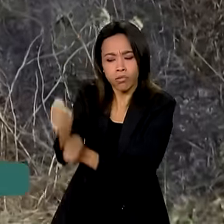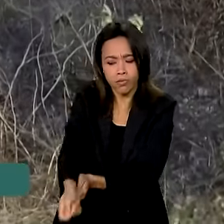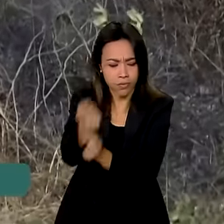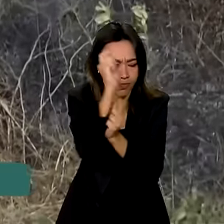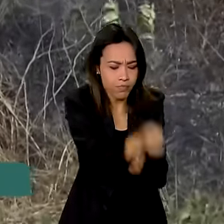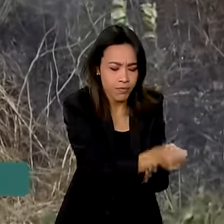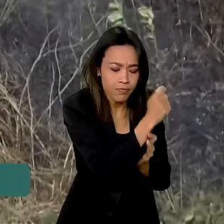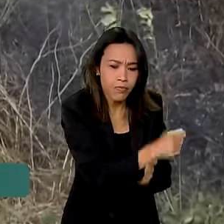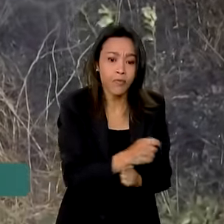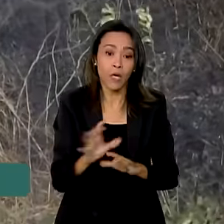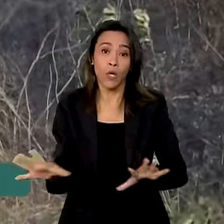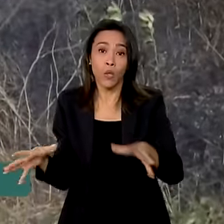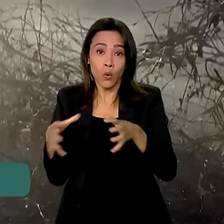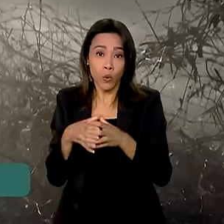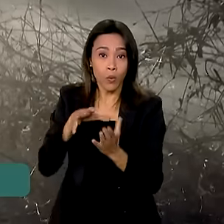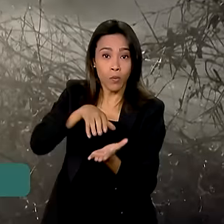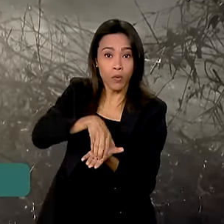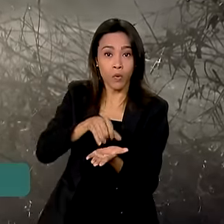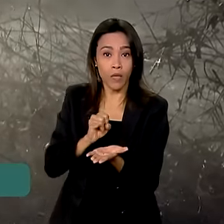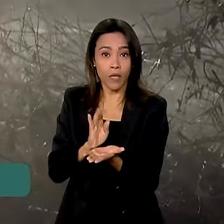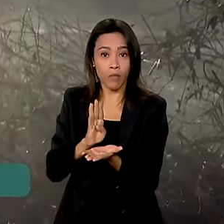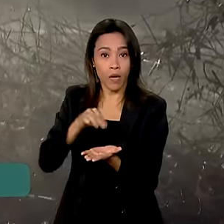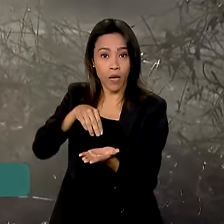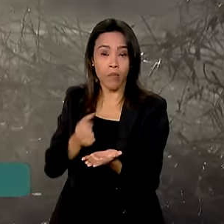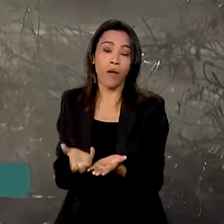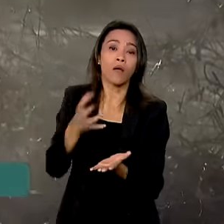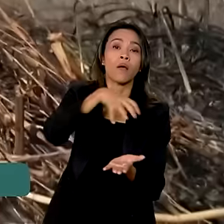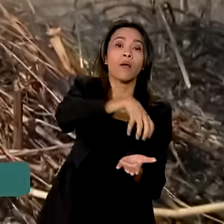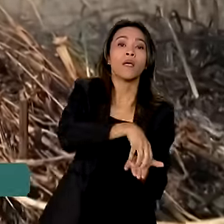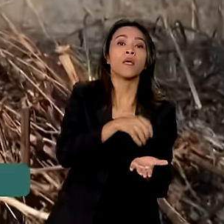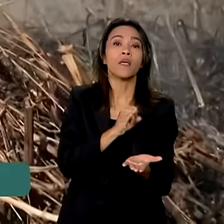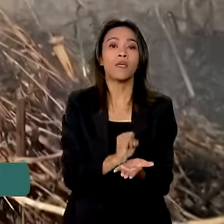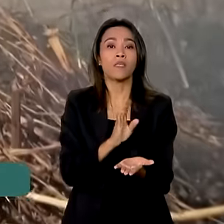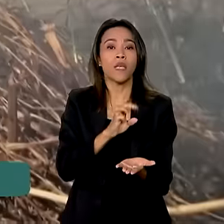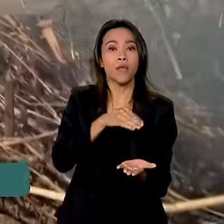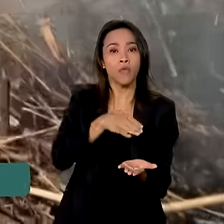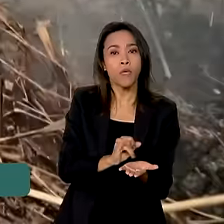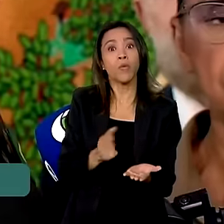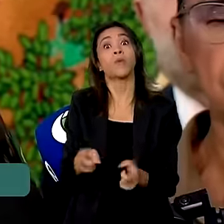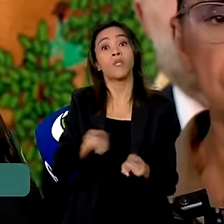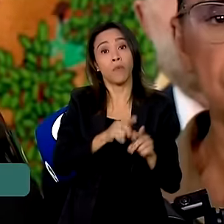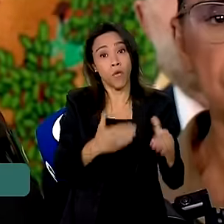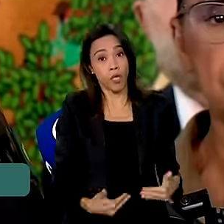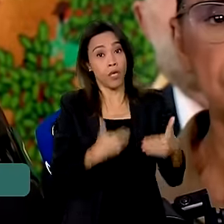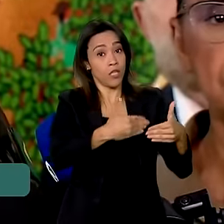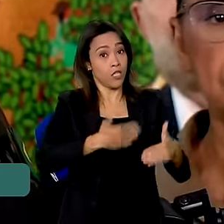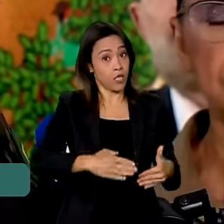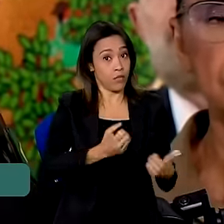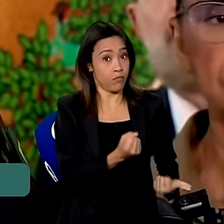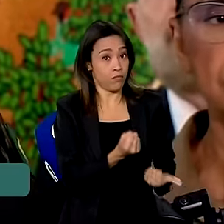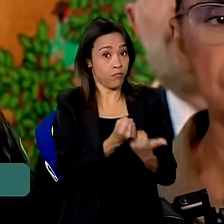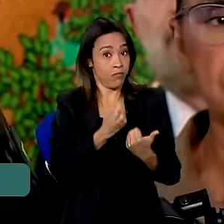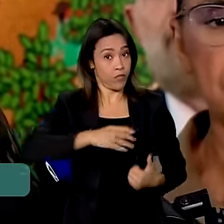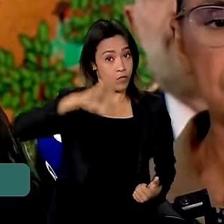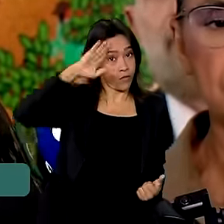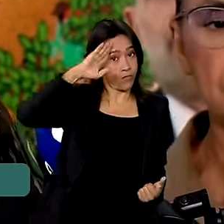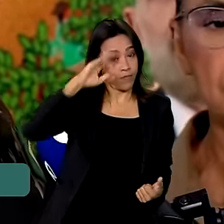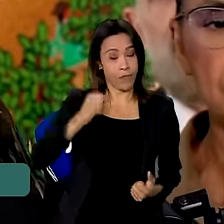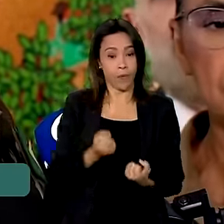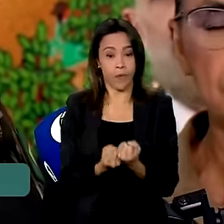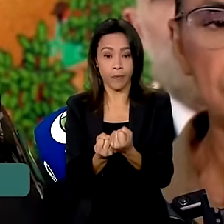equipes do IBAMA e do ICMBio, além do apoio logístico do Ministério da Defesa. Será feito por intermédio de